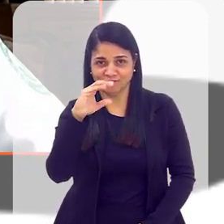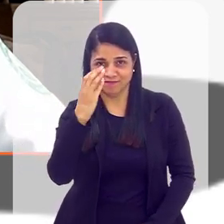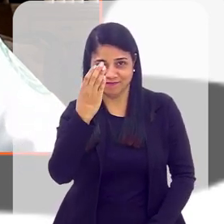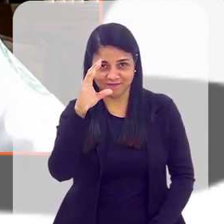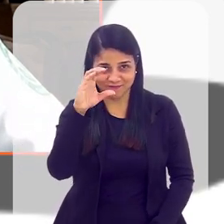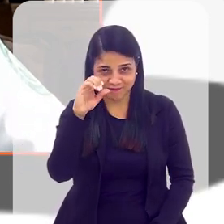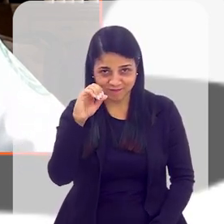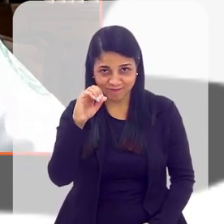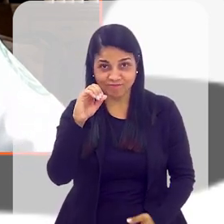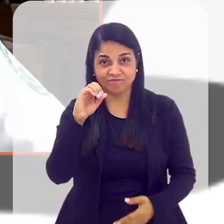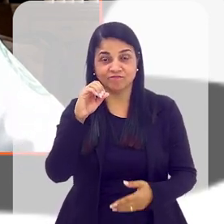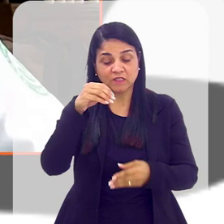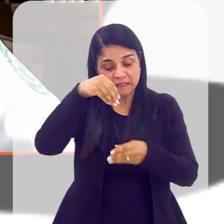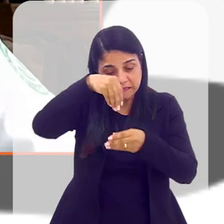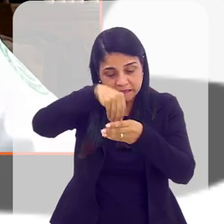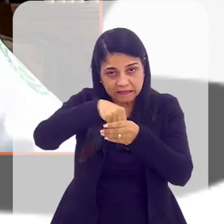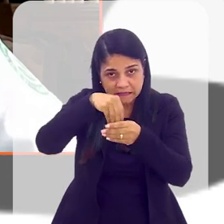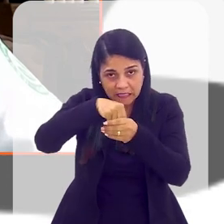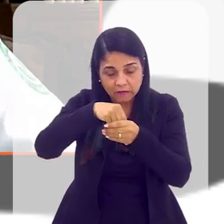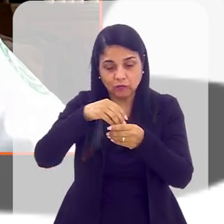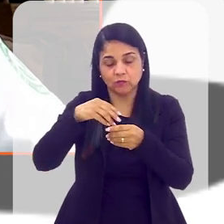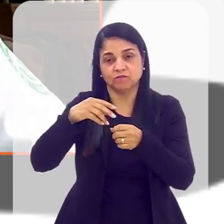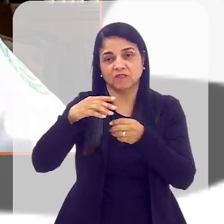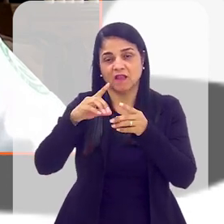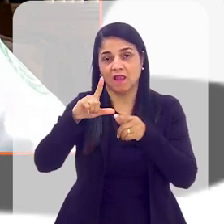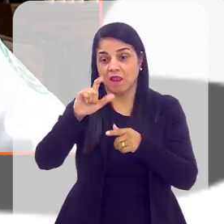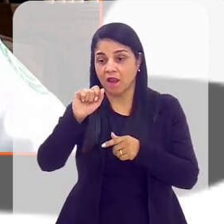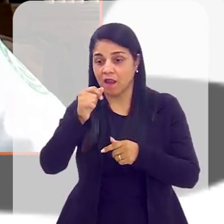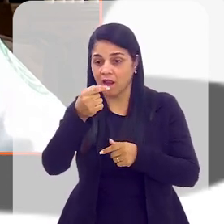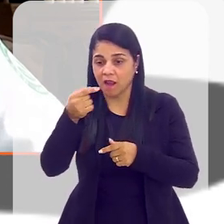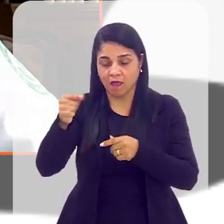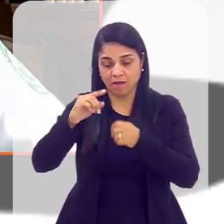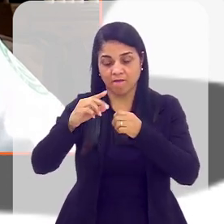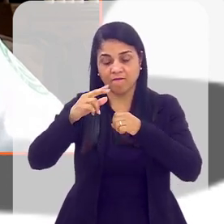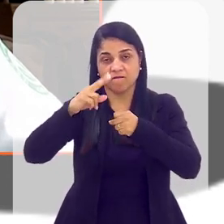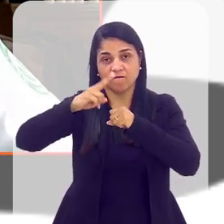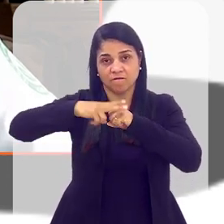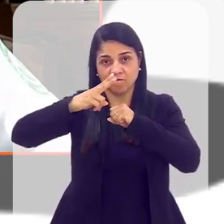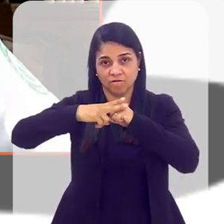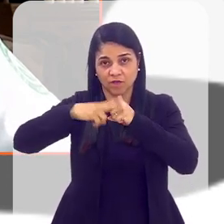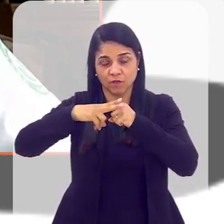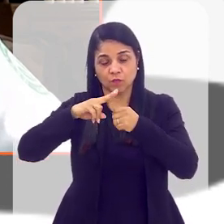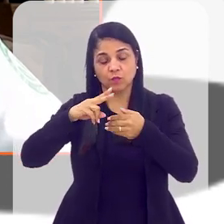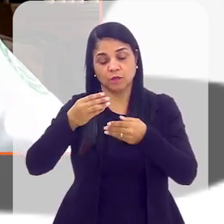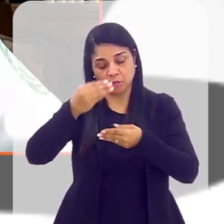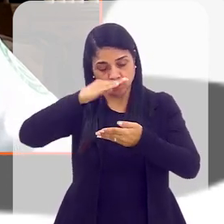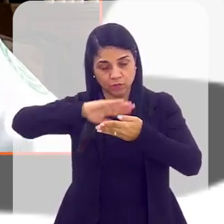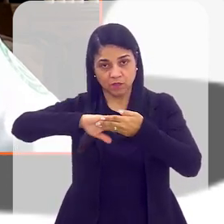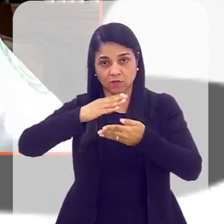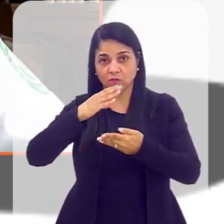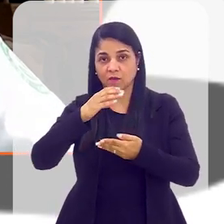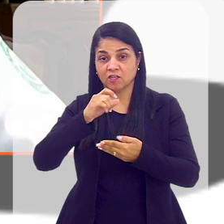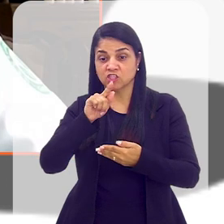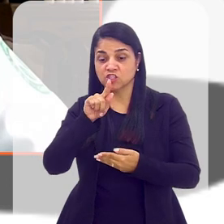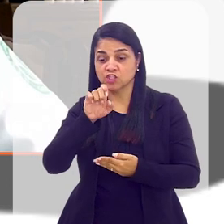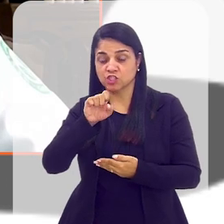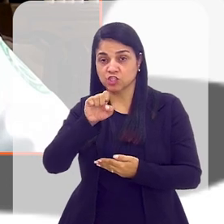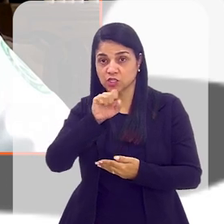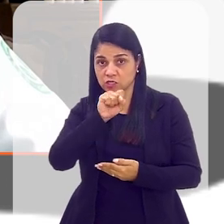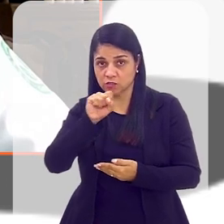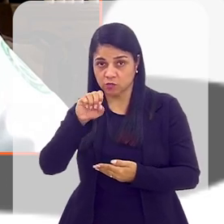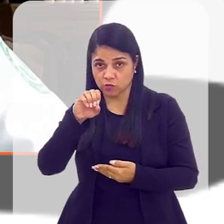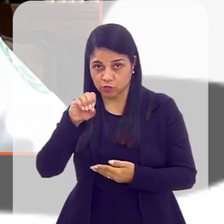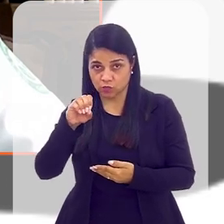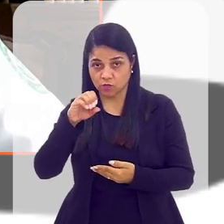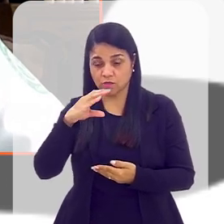Aí, esse painel, ele é preenchido com lã de vidro, e depois ele é revestido por dentro com gesso acartonado e por fora com